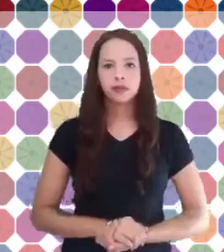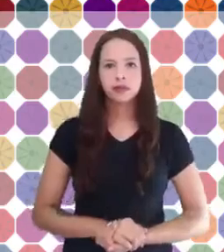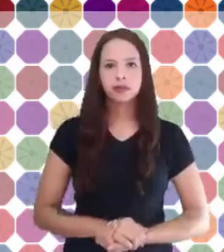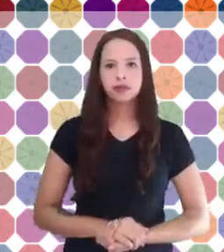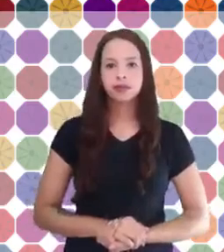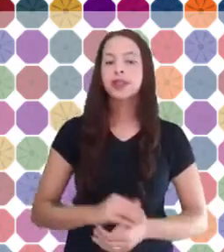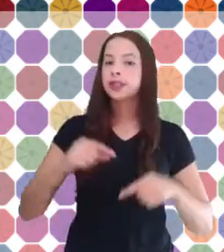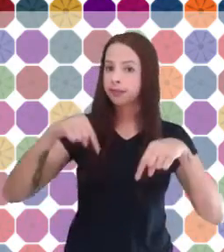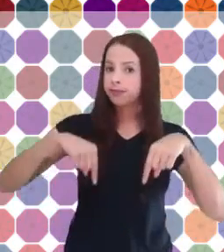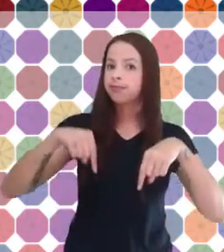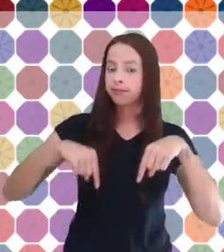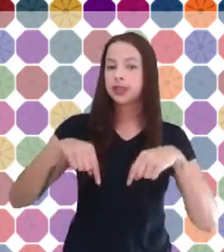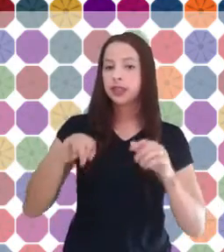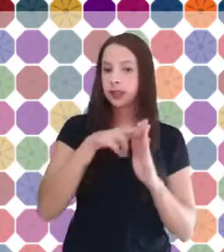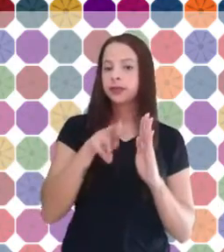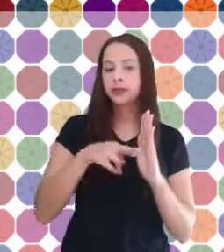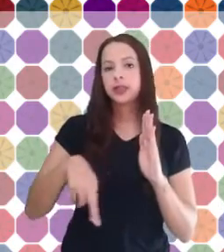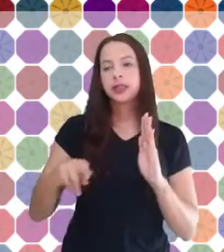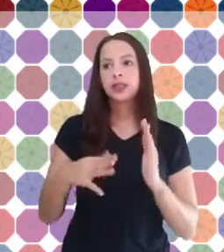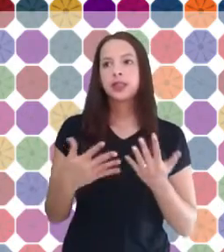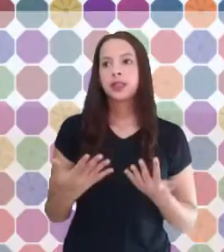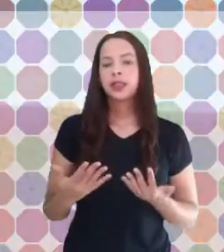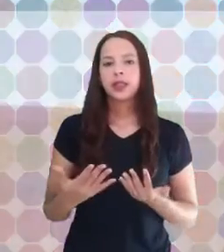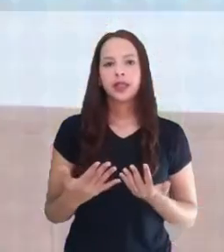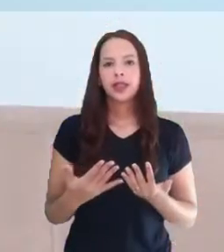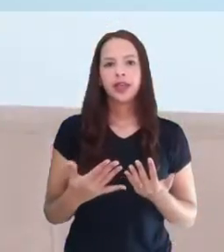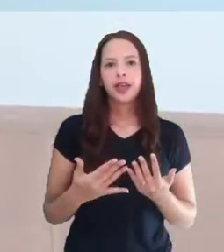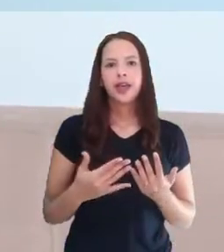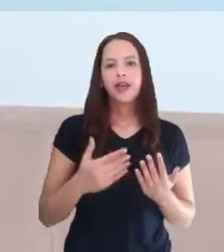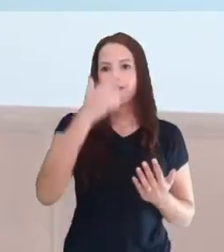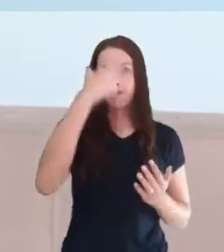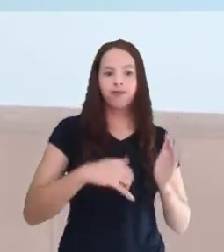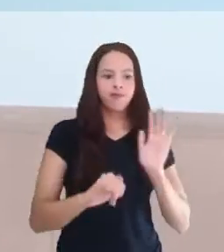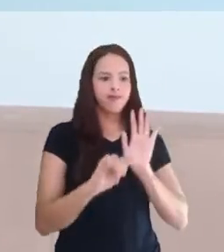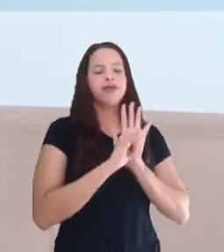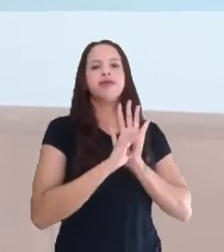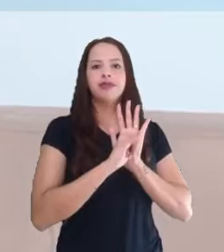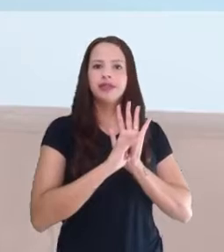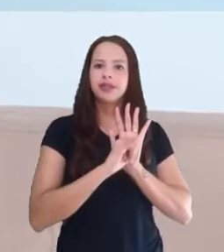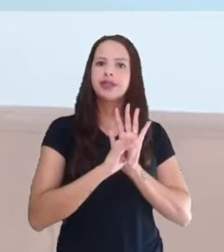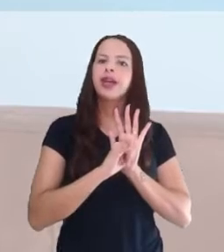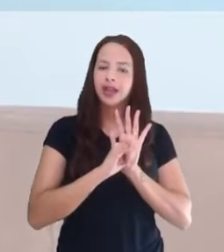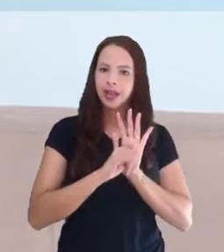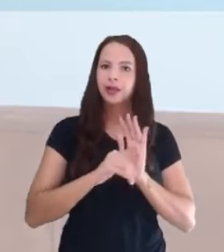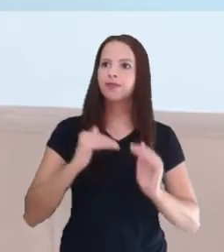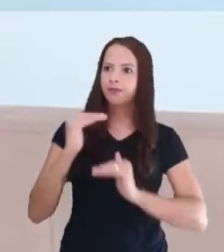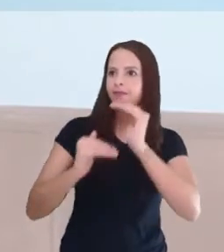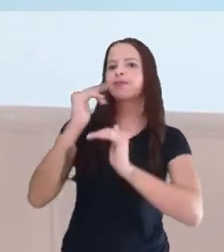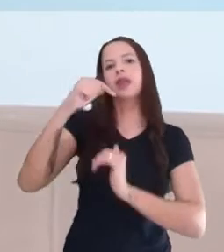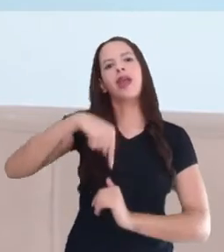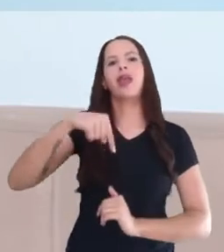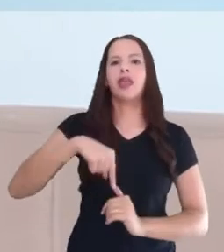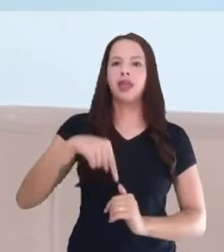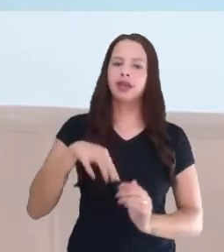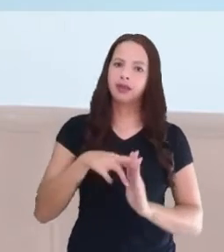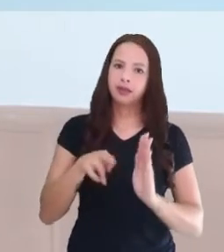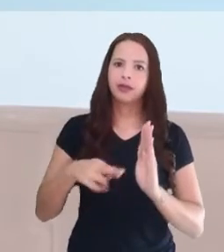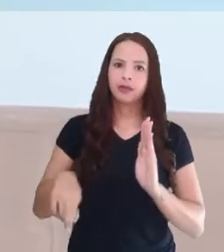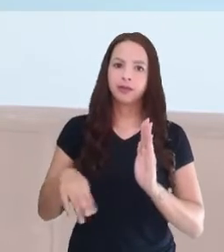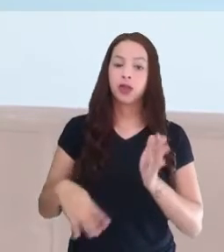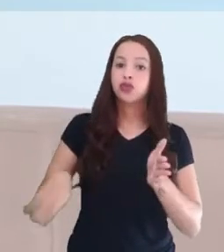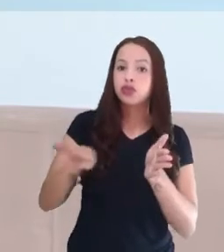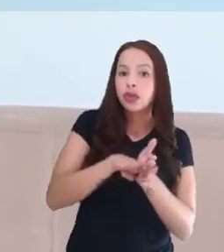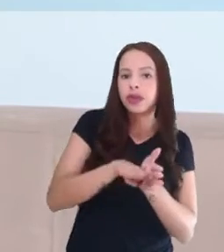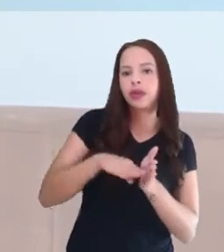Essa universidade aqui, eu formei uma identidade aqui, eu entrei uma Samara e saí